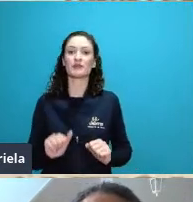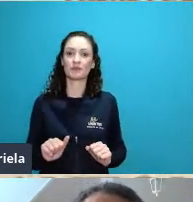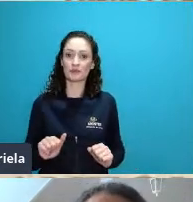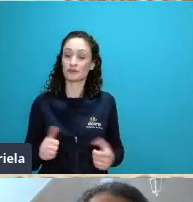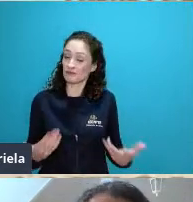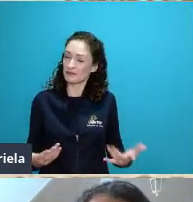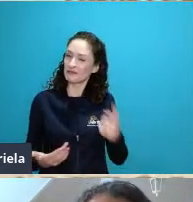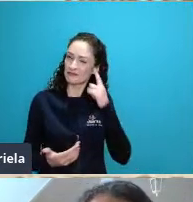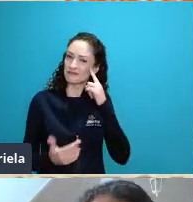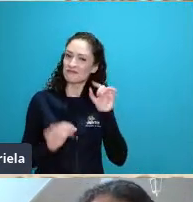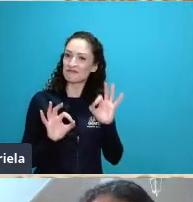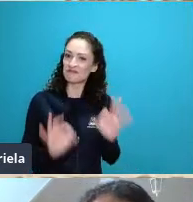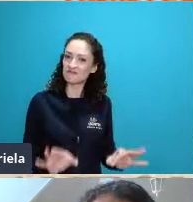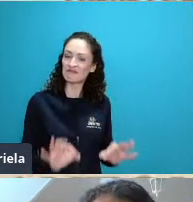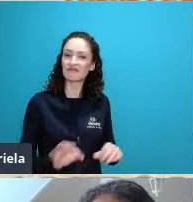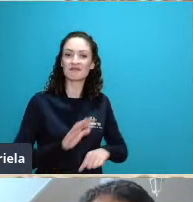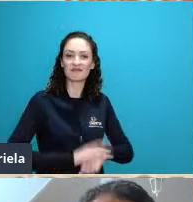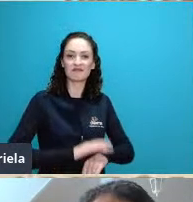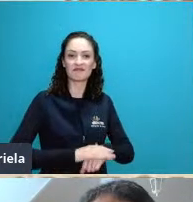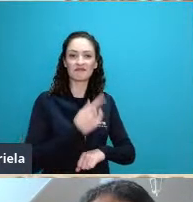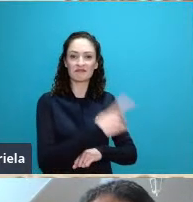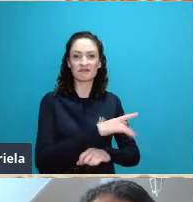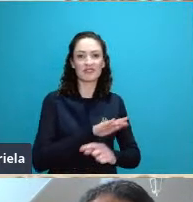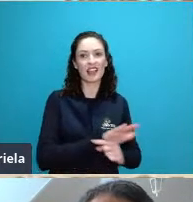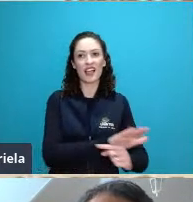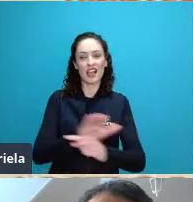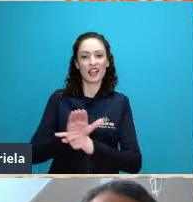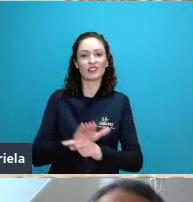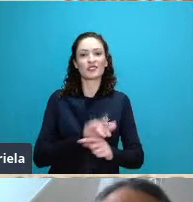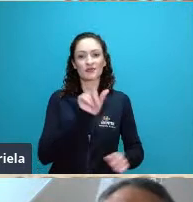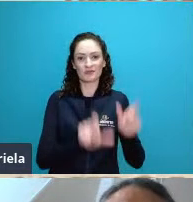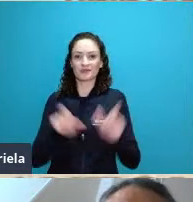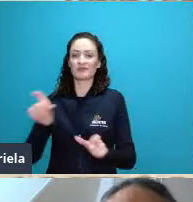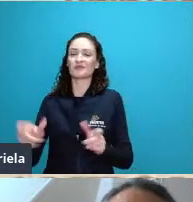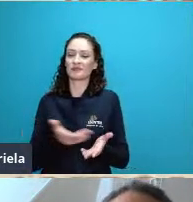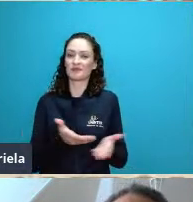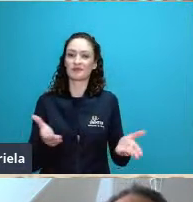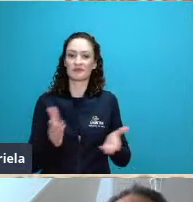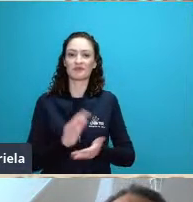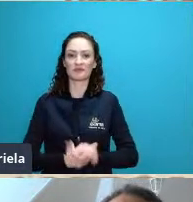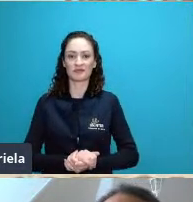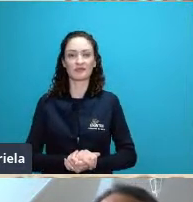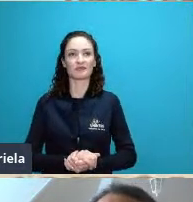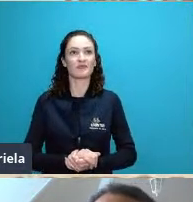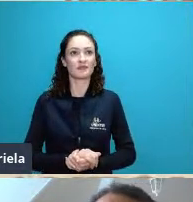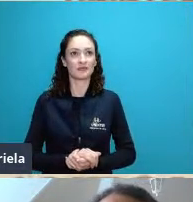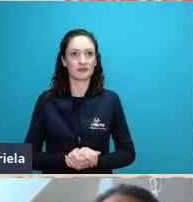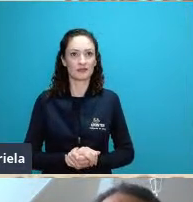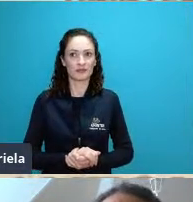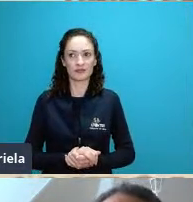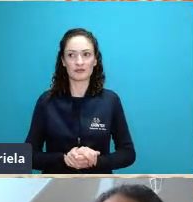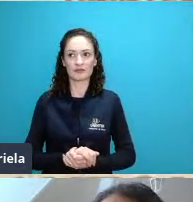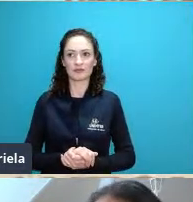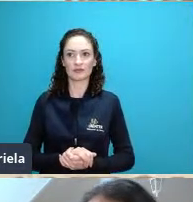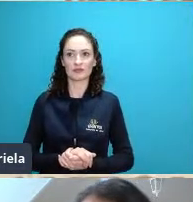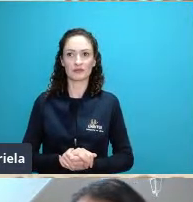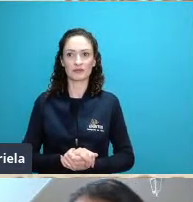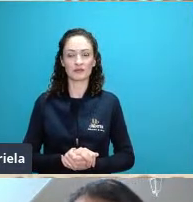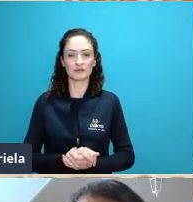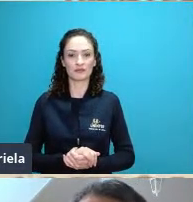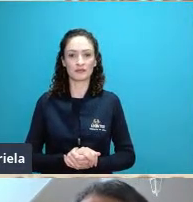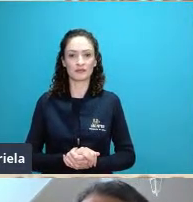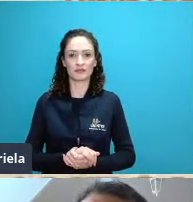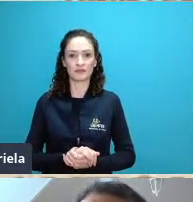forte esteve também nessa formação dos seus orientandos né então a análise essa